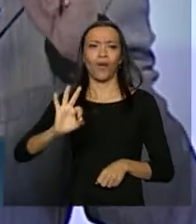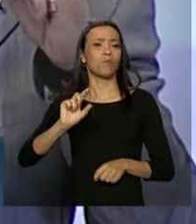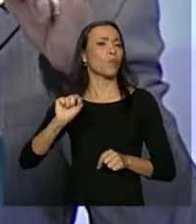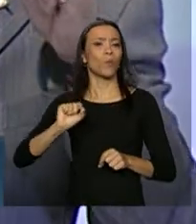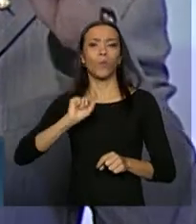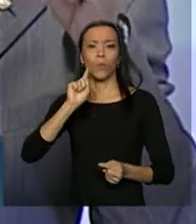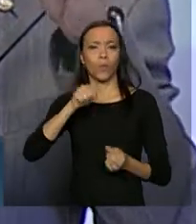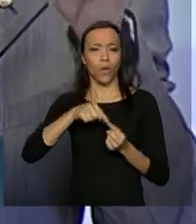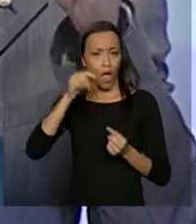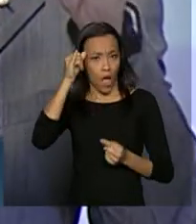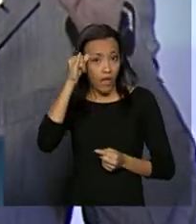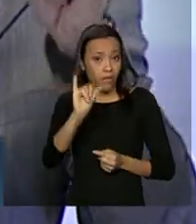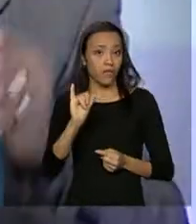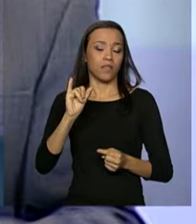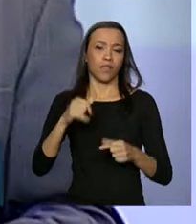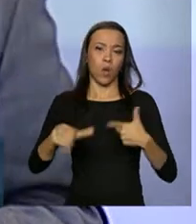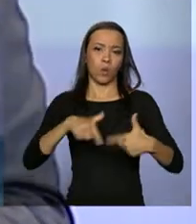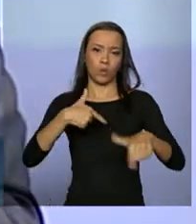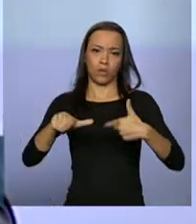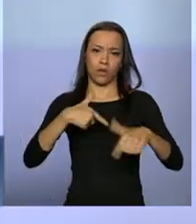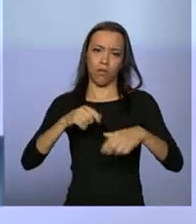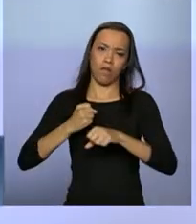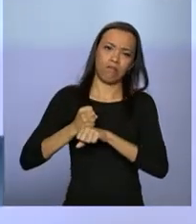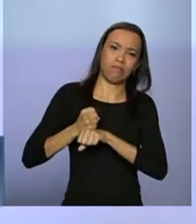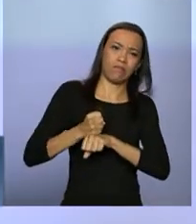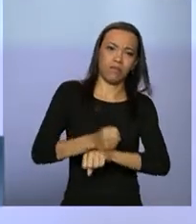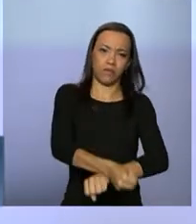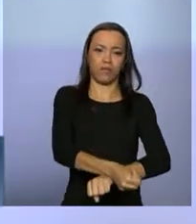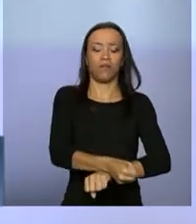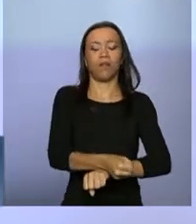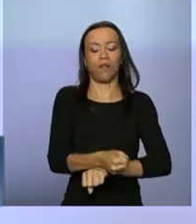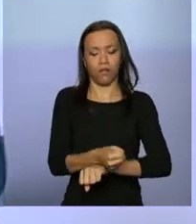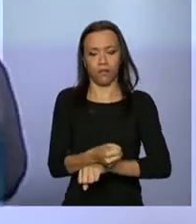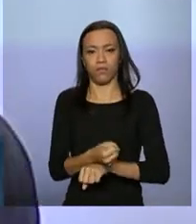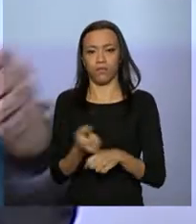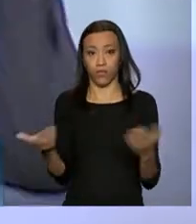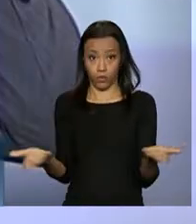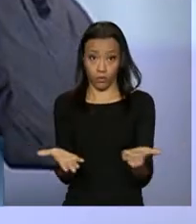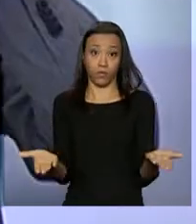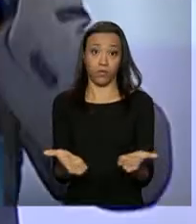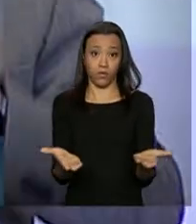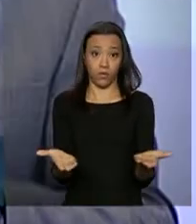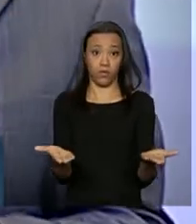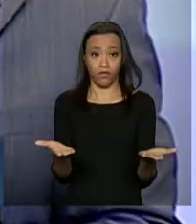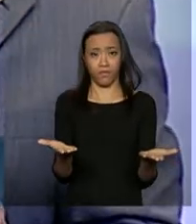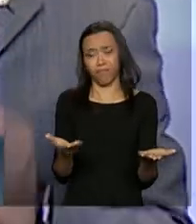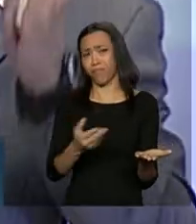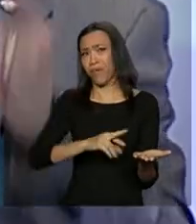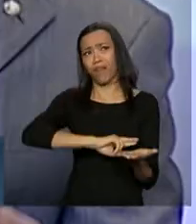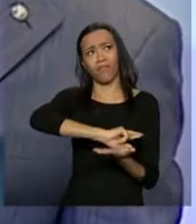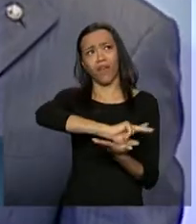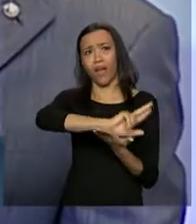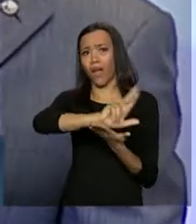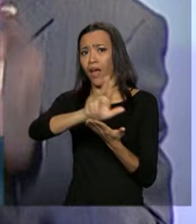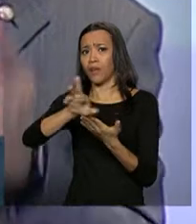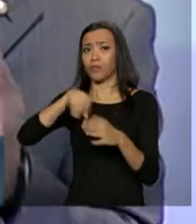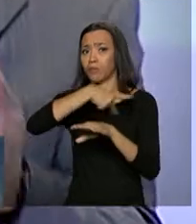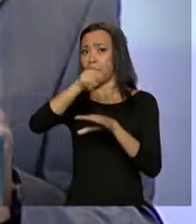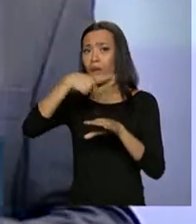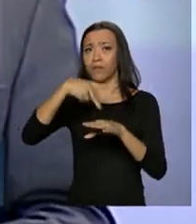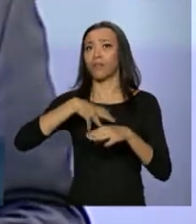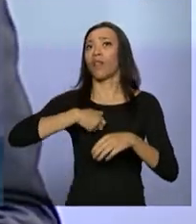exporta seus métodos de enfrentamento ao trabalho escravo contemporâneo para muitos outros países onde essa chaga,